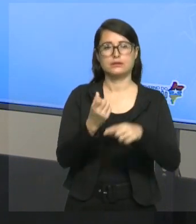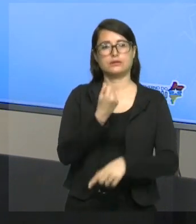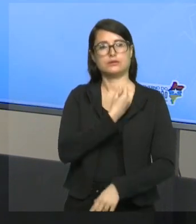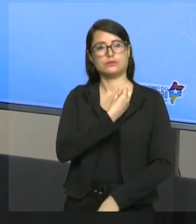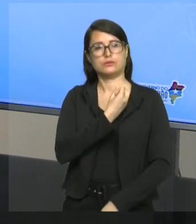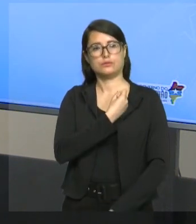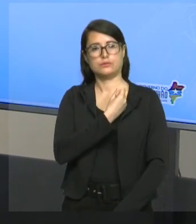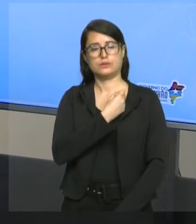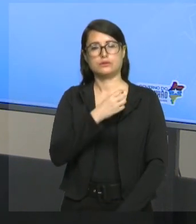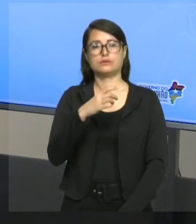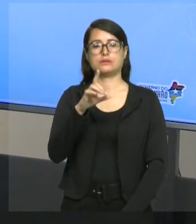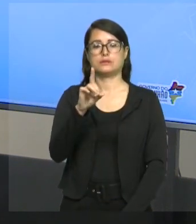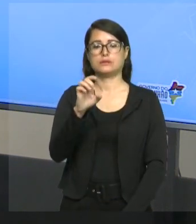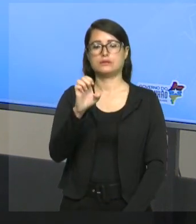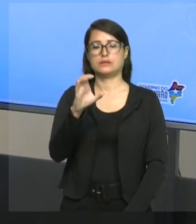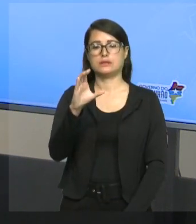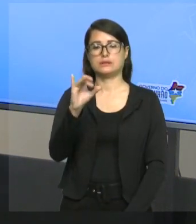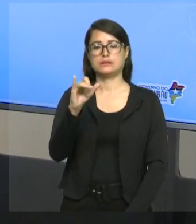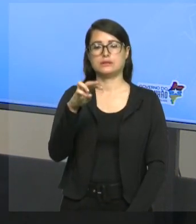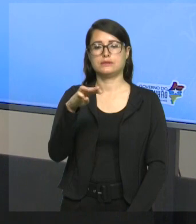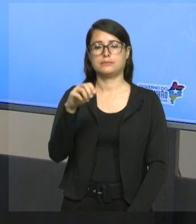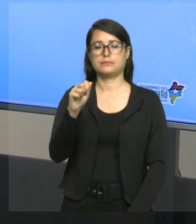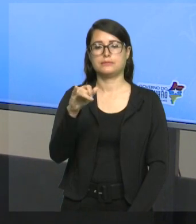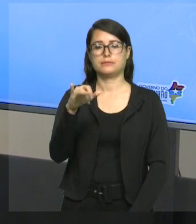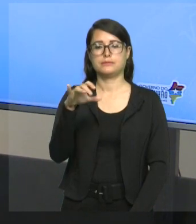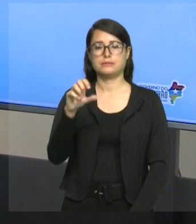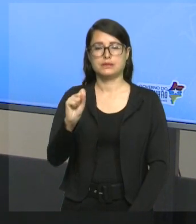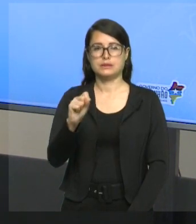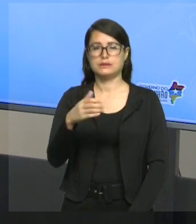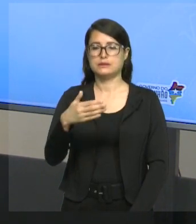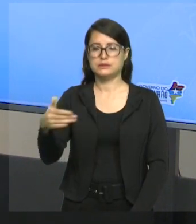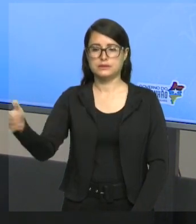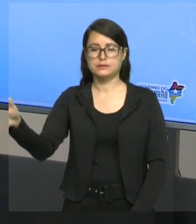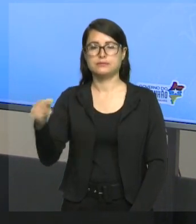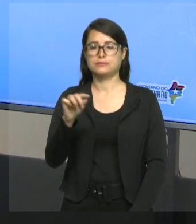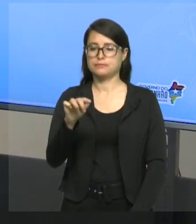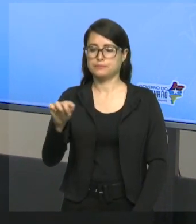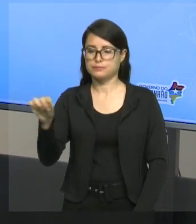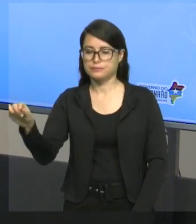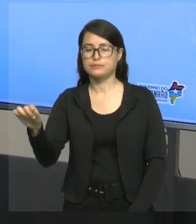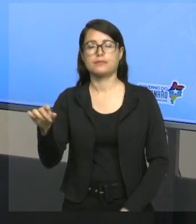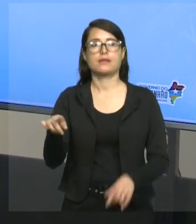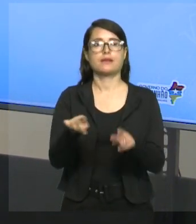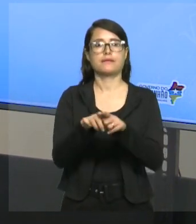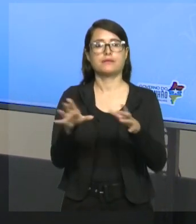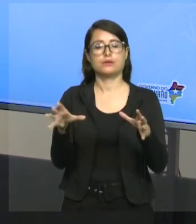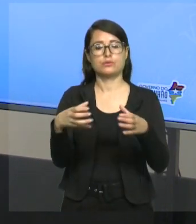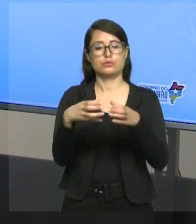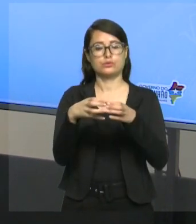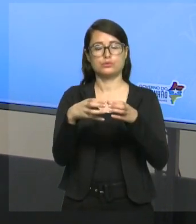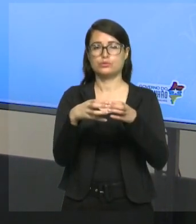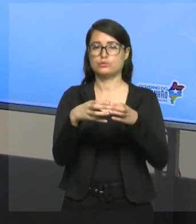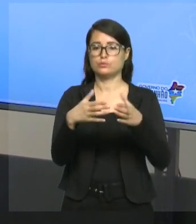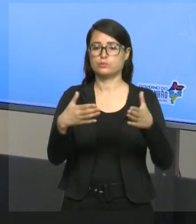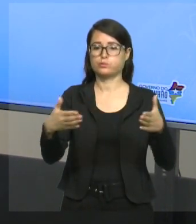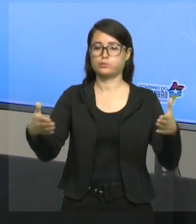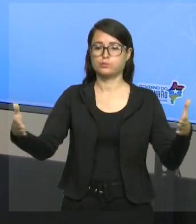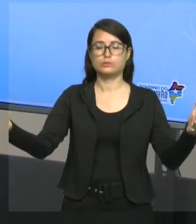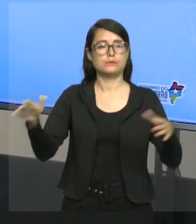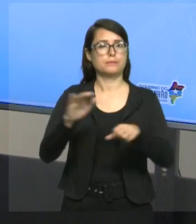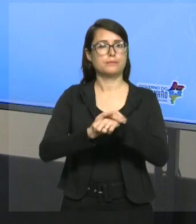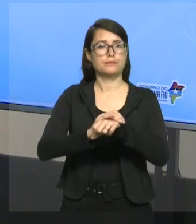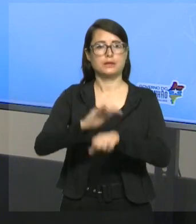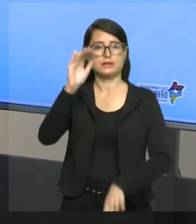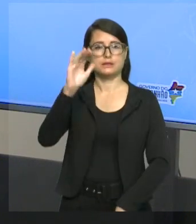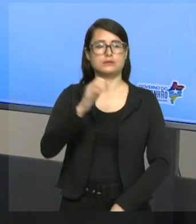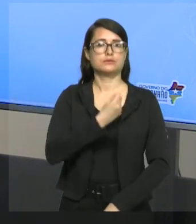decimais finitos e infinitos, no caso, as dízimas periódicas, e o conjunto vai aumentar muito, eu vou ter muito mais